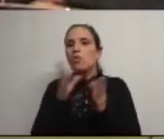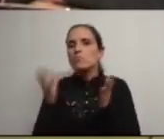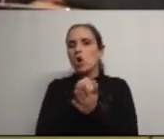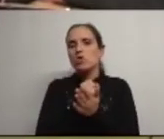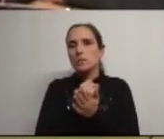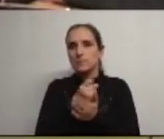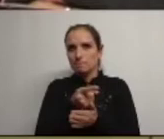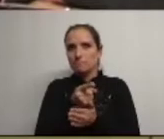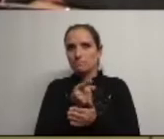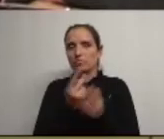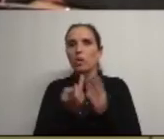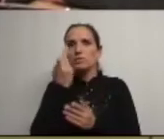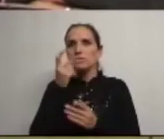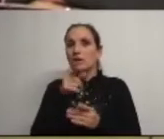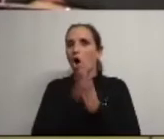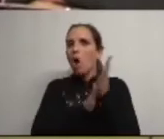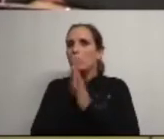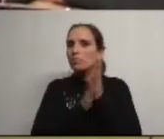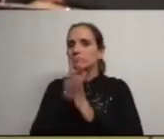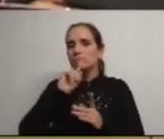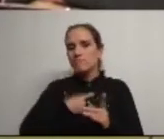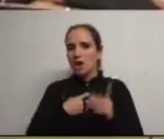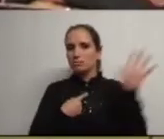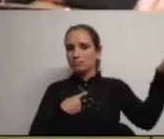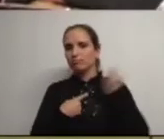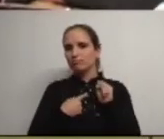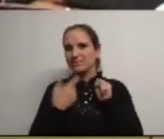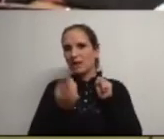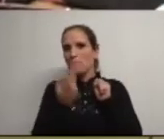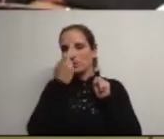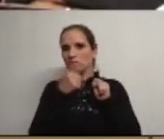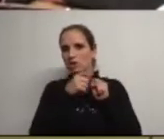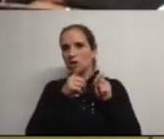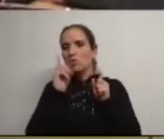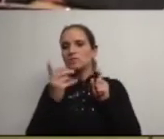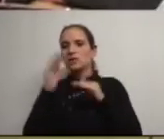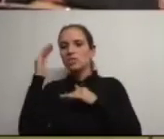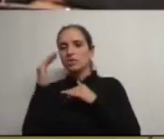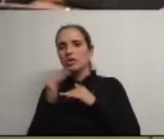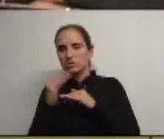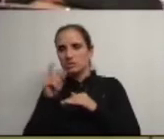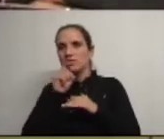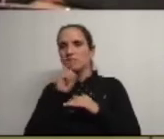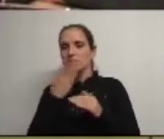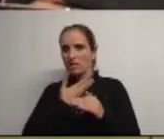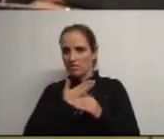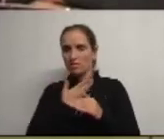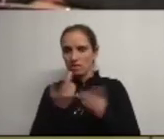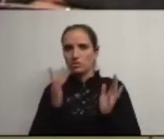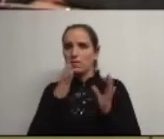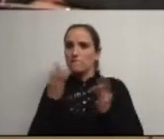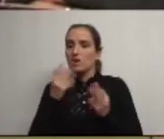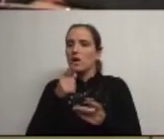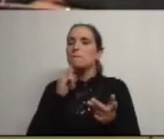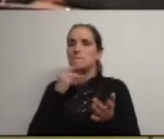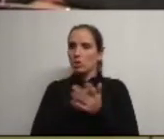estamos somos obrigados a pegar nesses 700 mil euros que foi o aumento e amortizar a dívida portanto nós estamos com valores